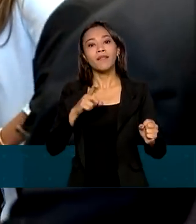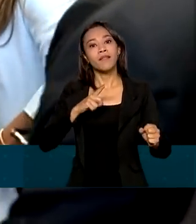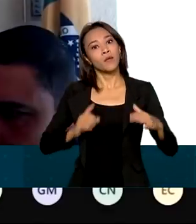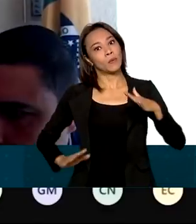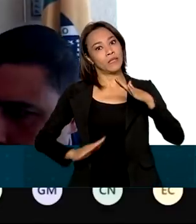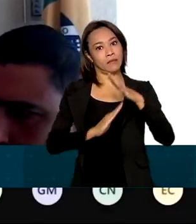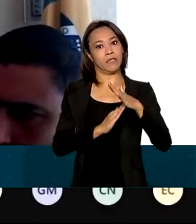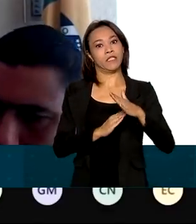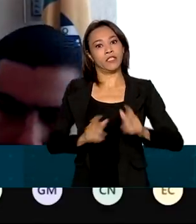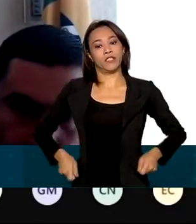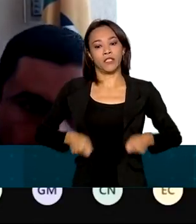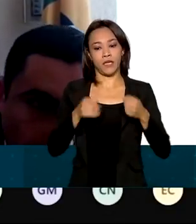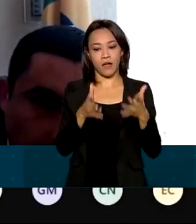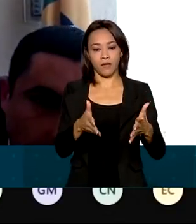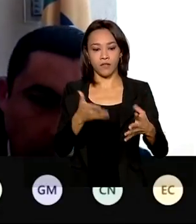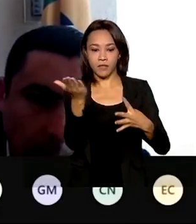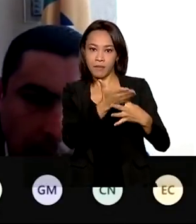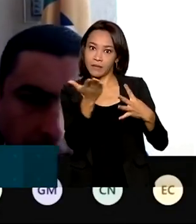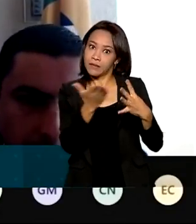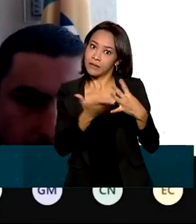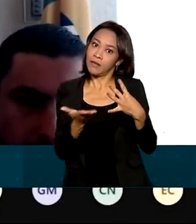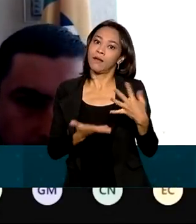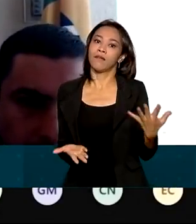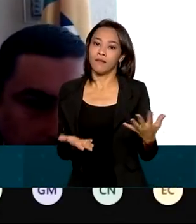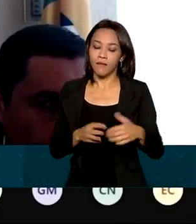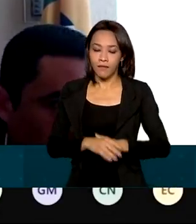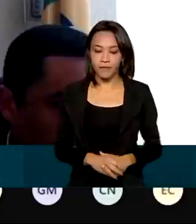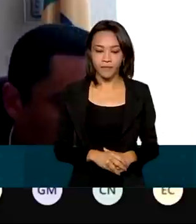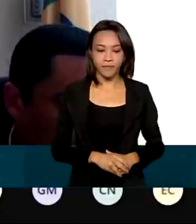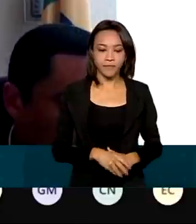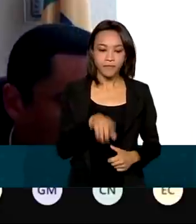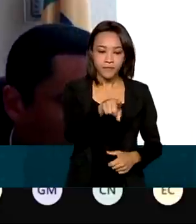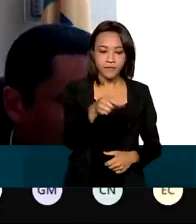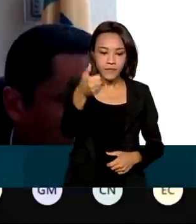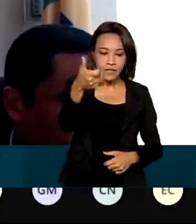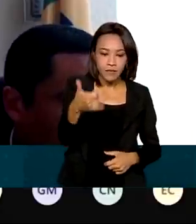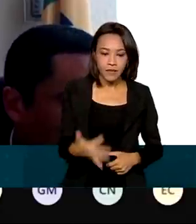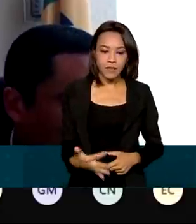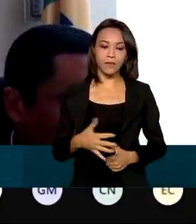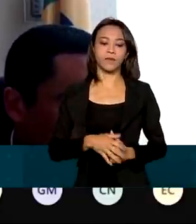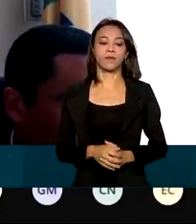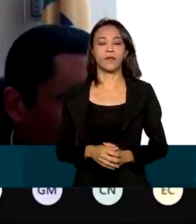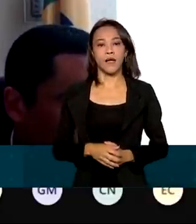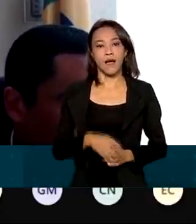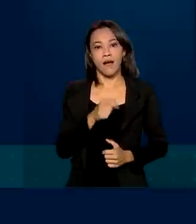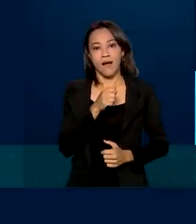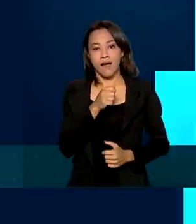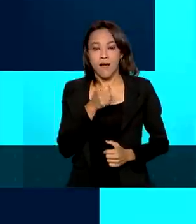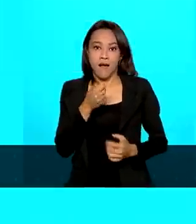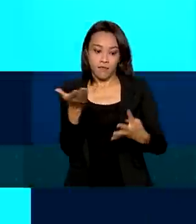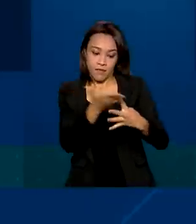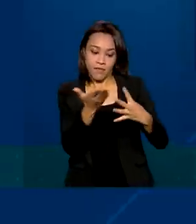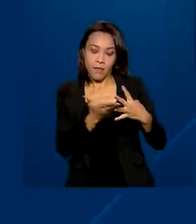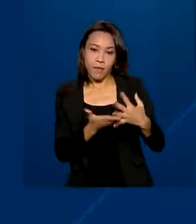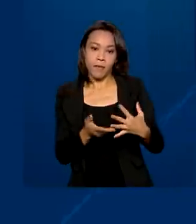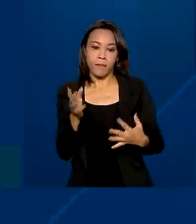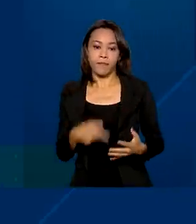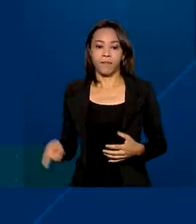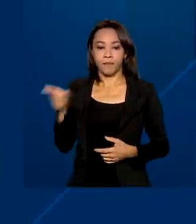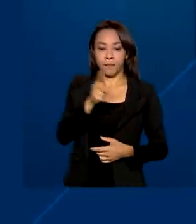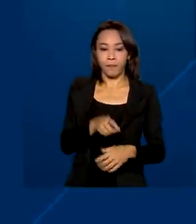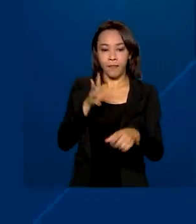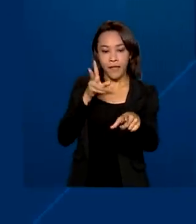de gastos. Hoje, o sistema de parcelamento não é inócuo e não está harmonizado com o teto de gastos. A PEC dos